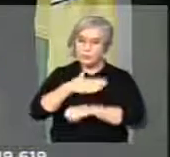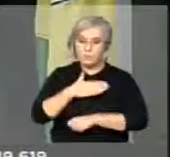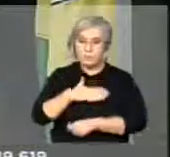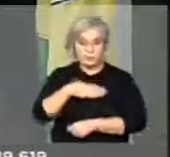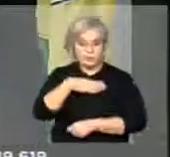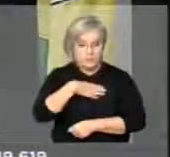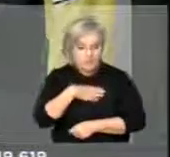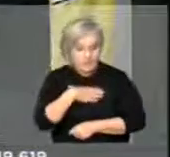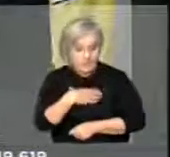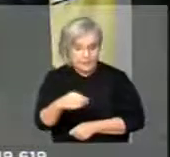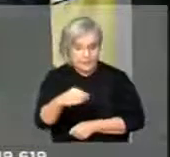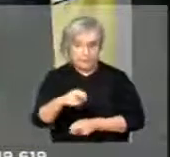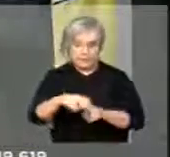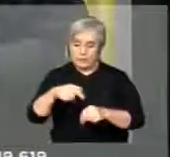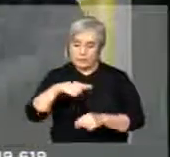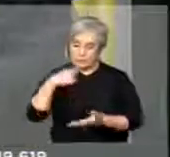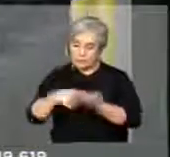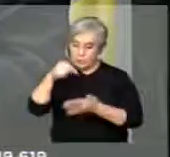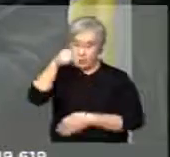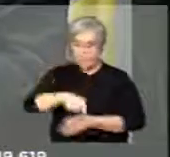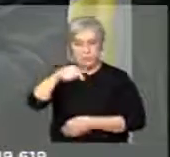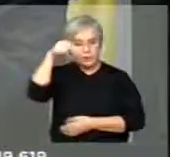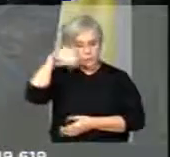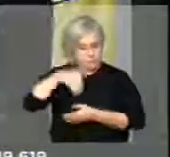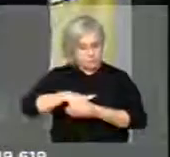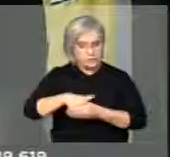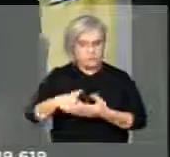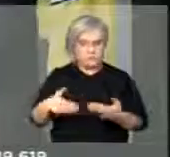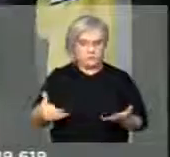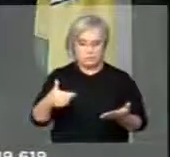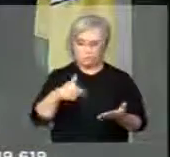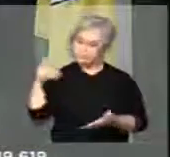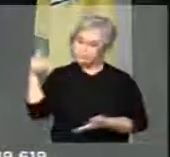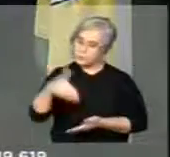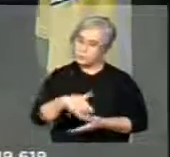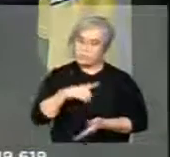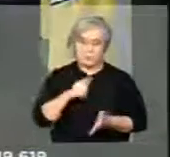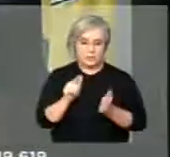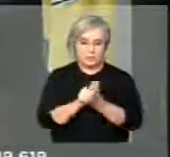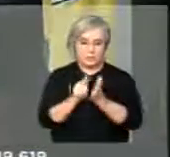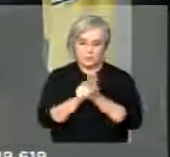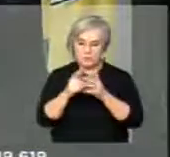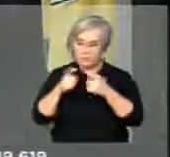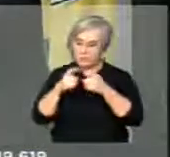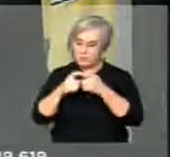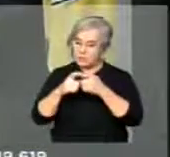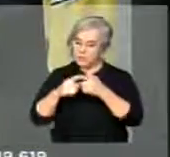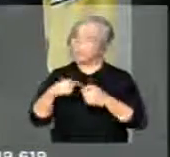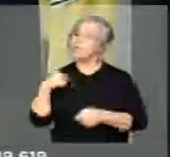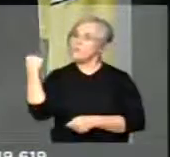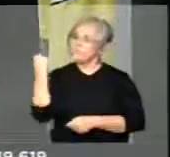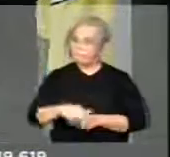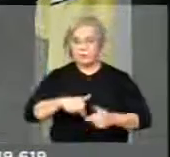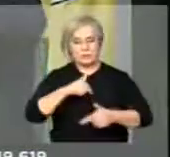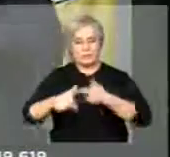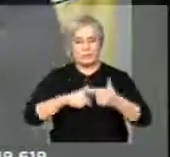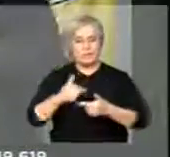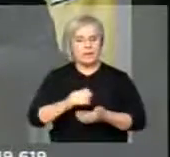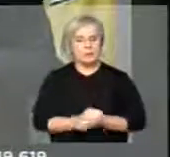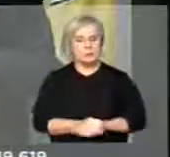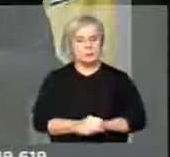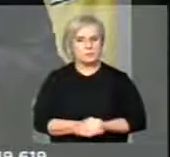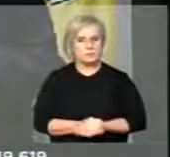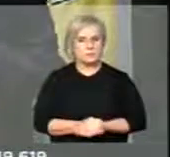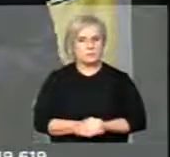medicina da minha filha para estar aqui votando. Eu vim com o atestado médico, eu vim trabalhar, rasguei o atestado médico e vim